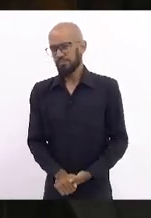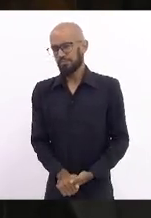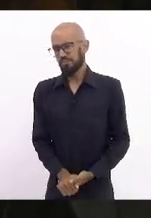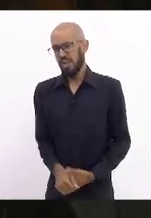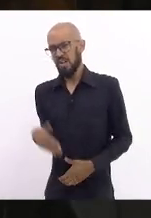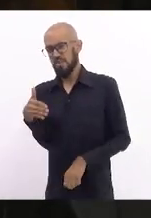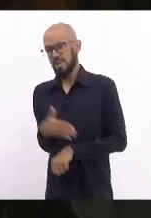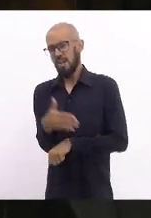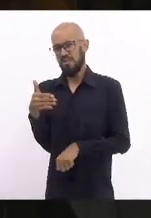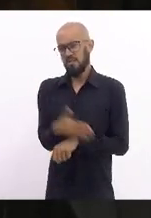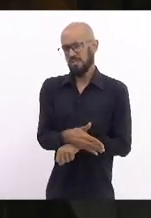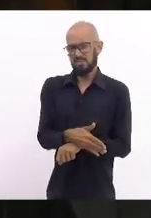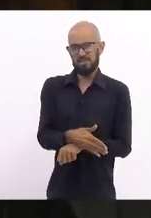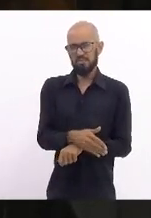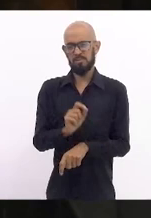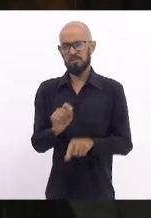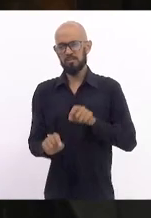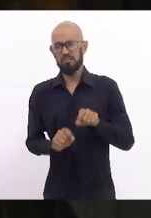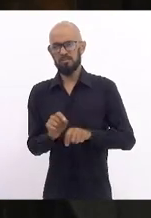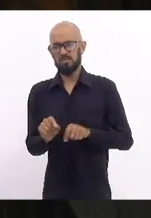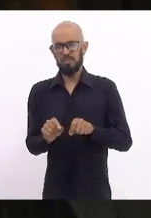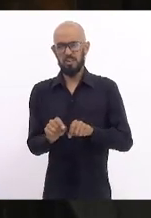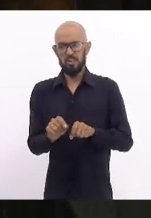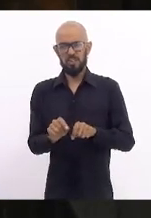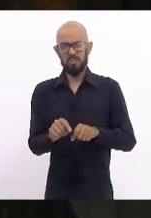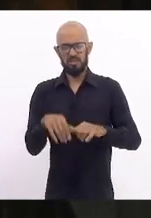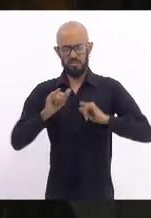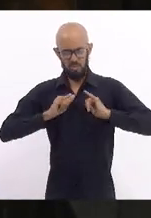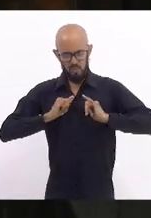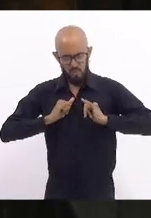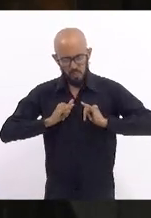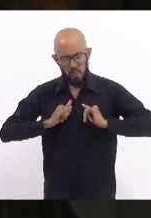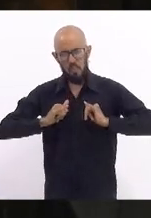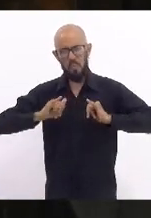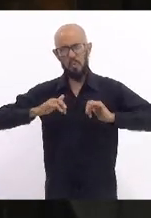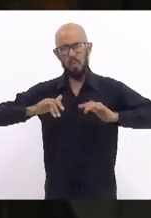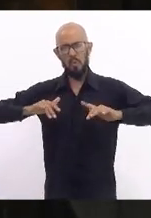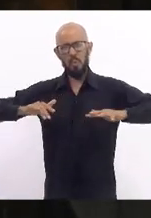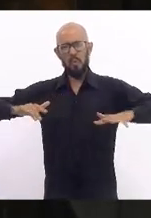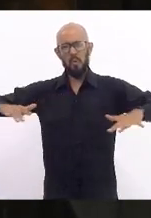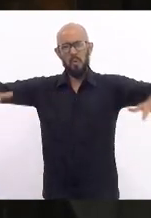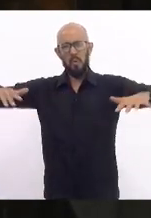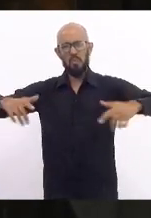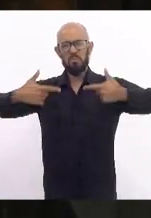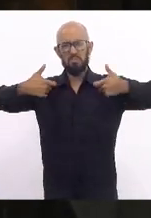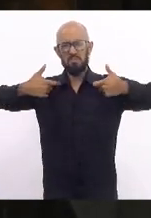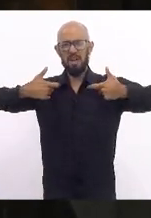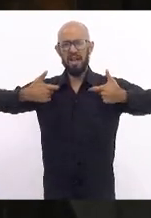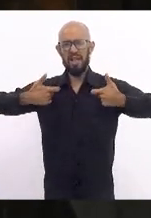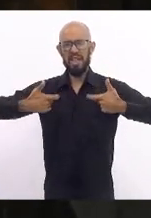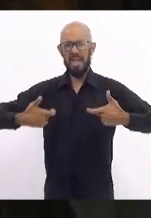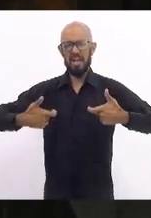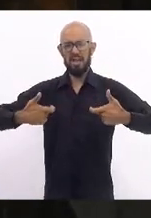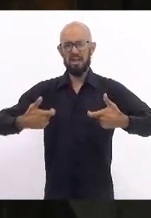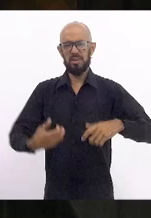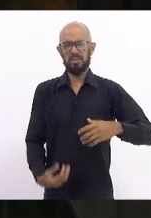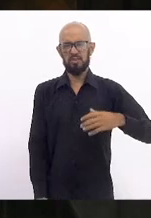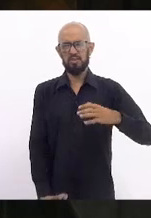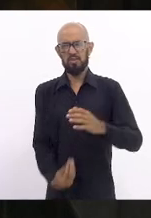Invasão que proclama uma guerra instalada